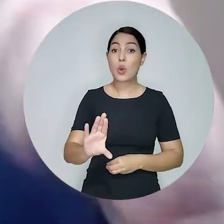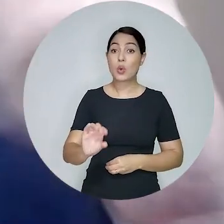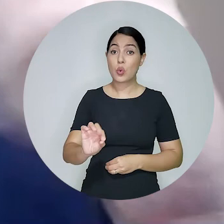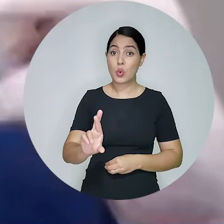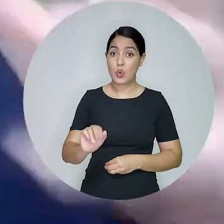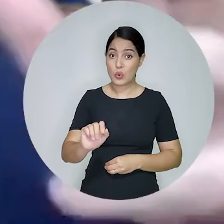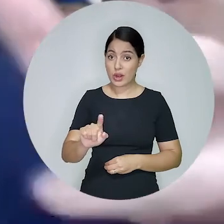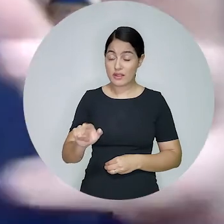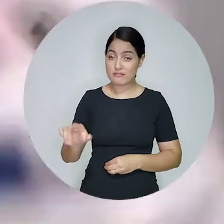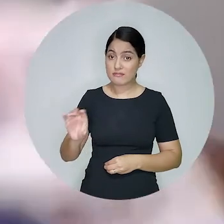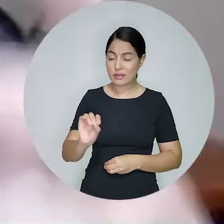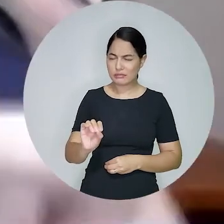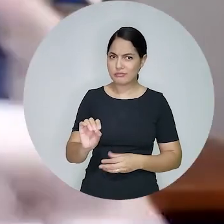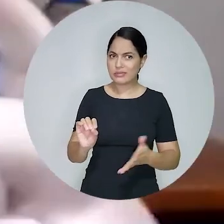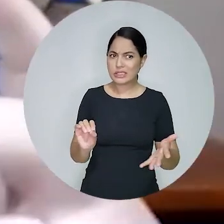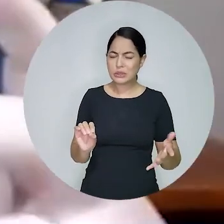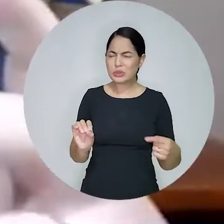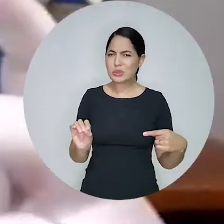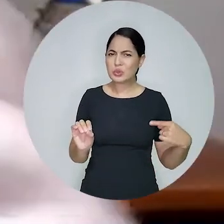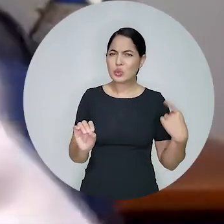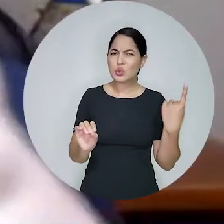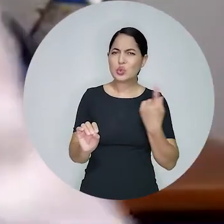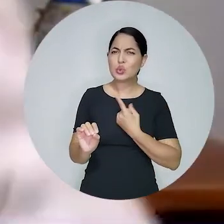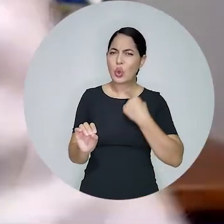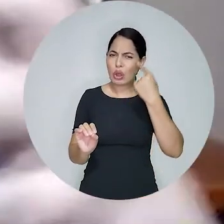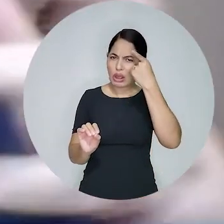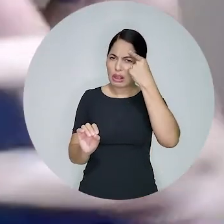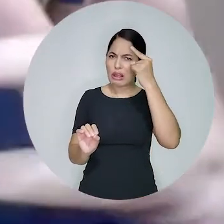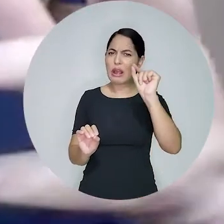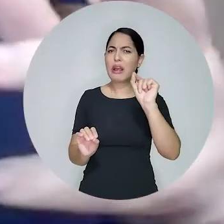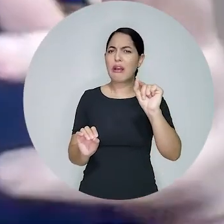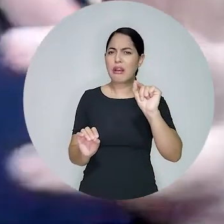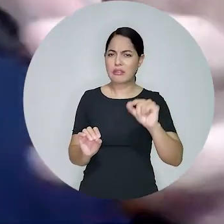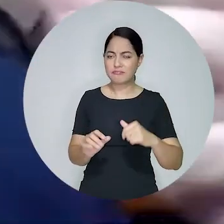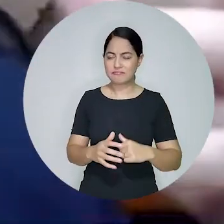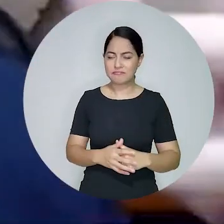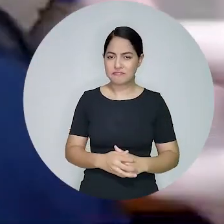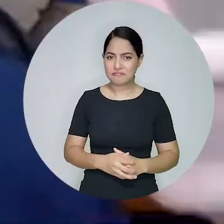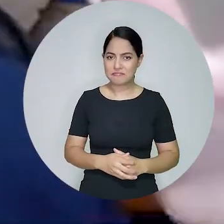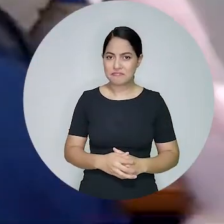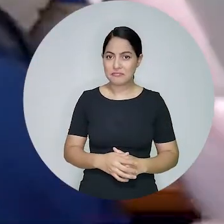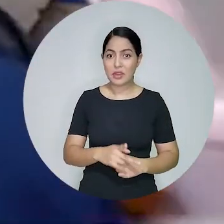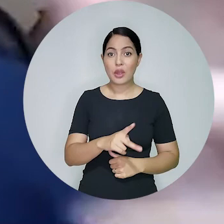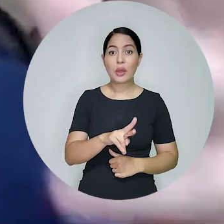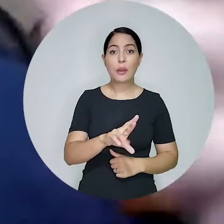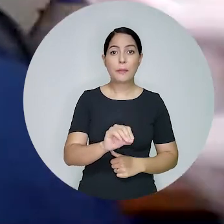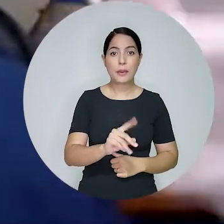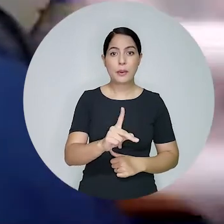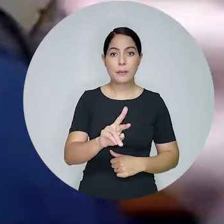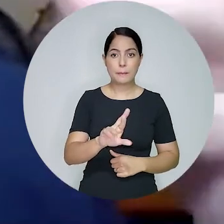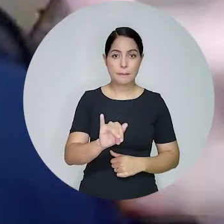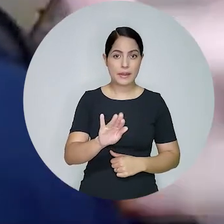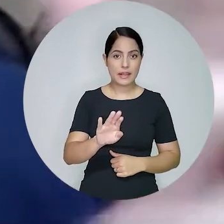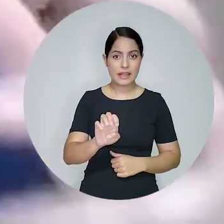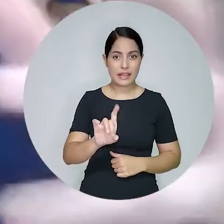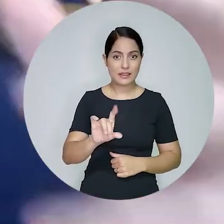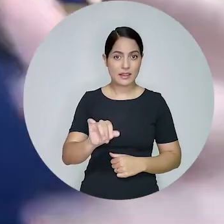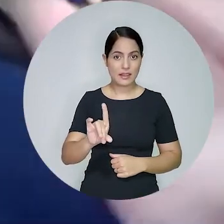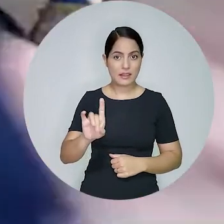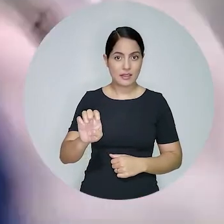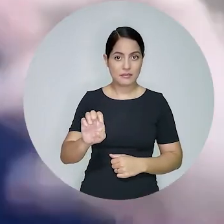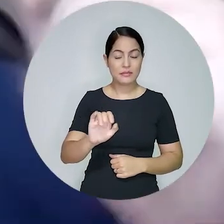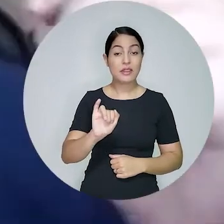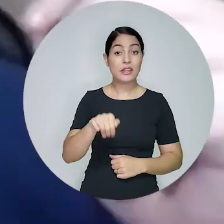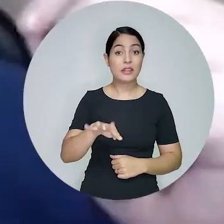O objeto se desterritorializou quando nós inventamos a ideia de propriedade